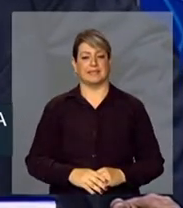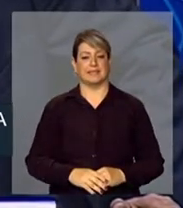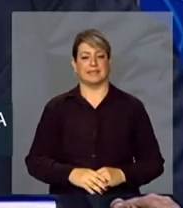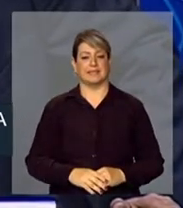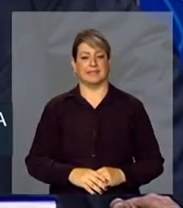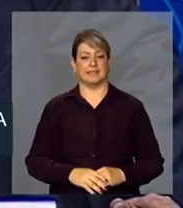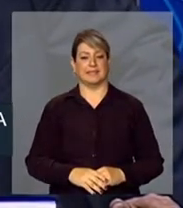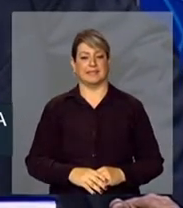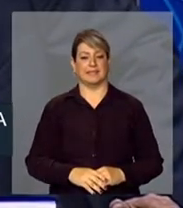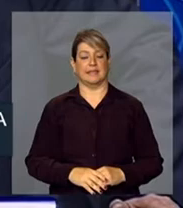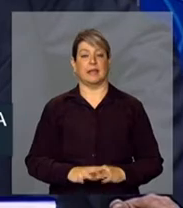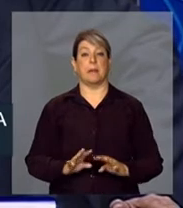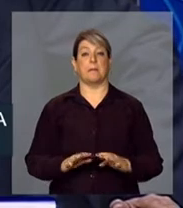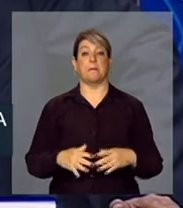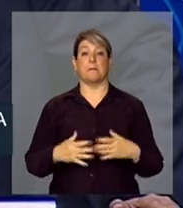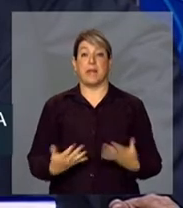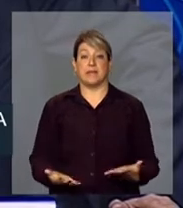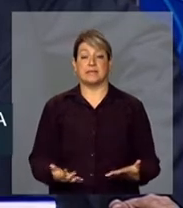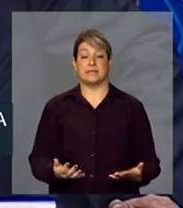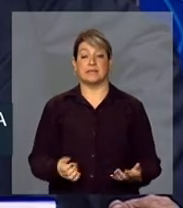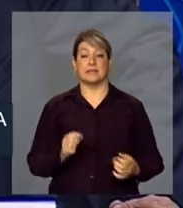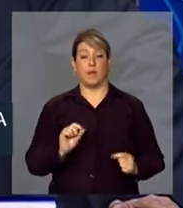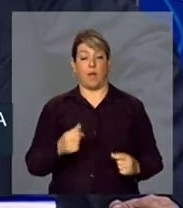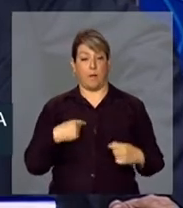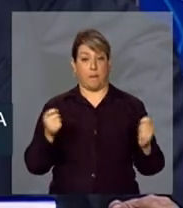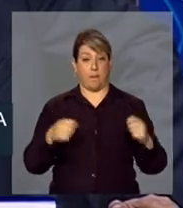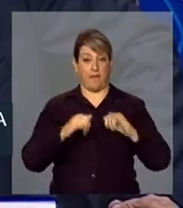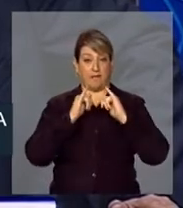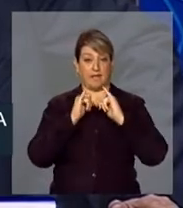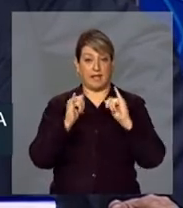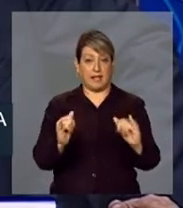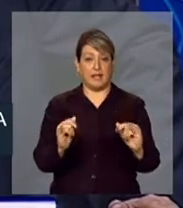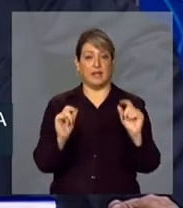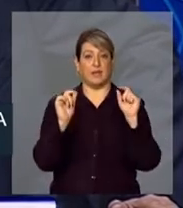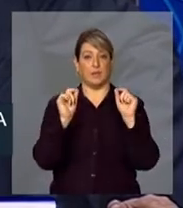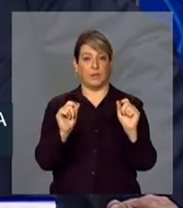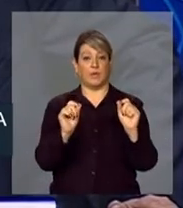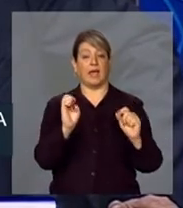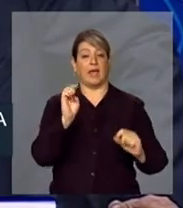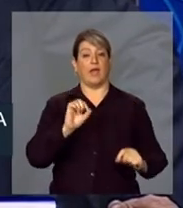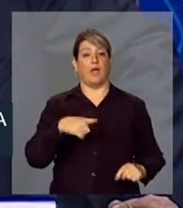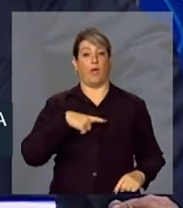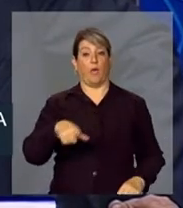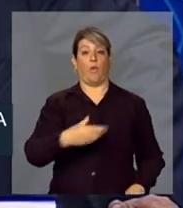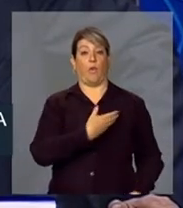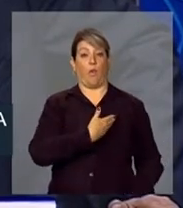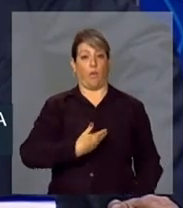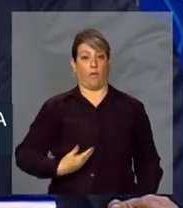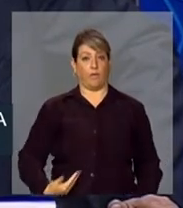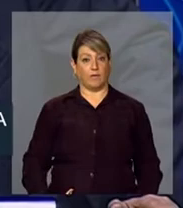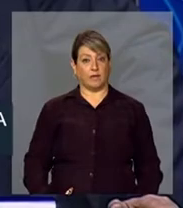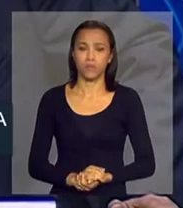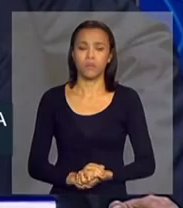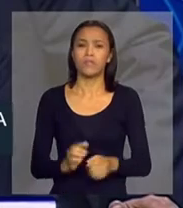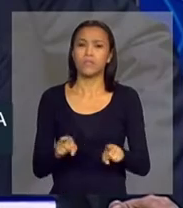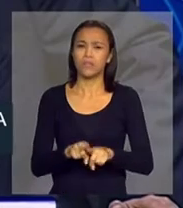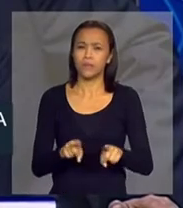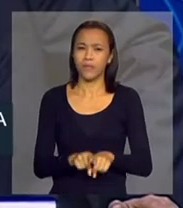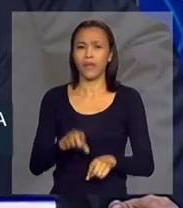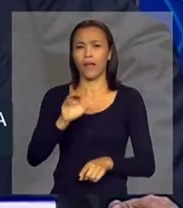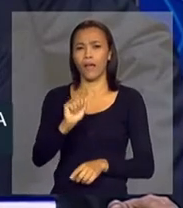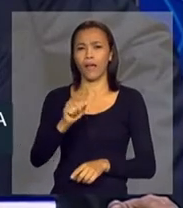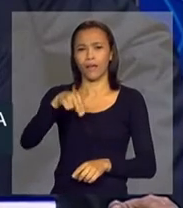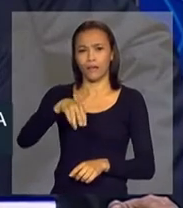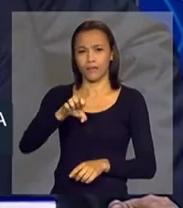Então, o que eu posso dizer é que o governo, a própria ANEL